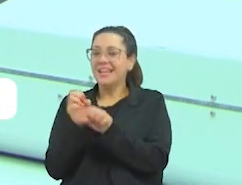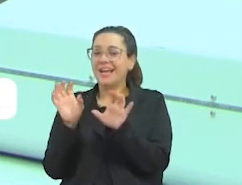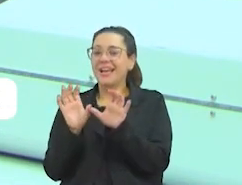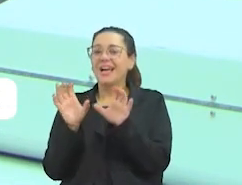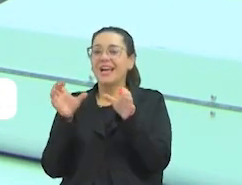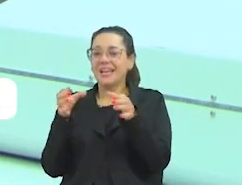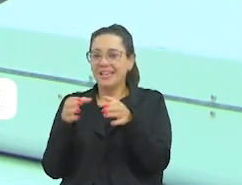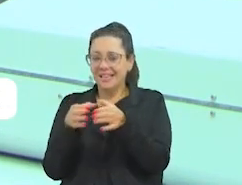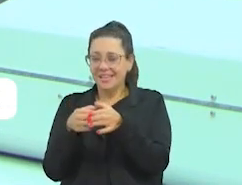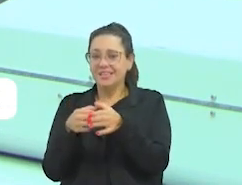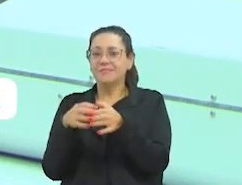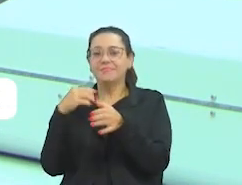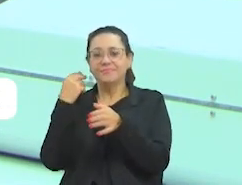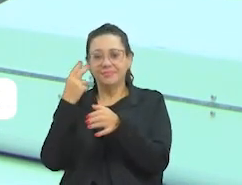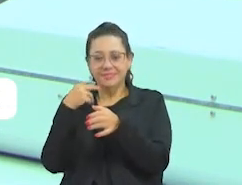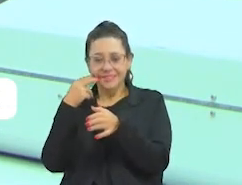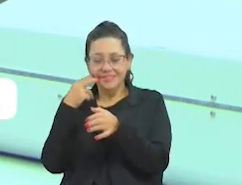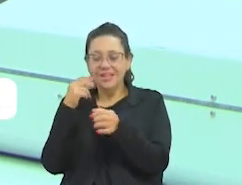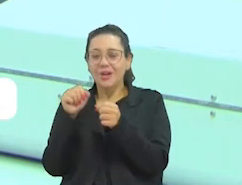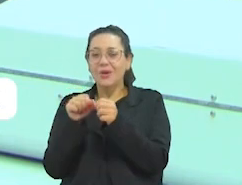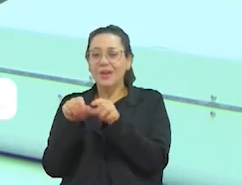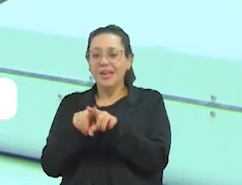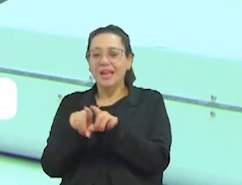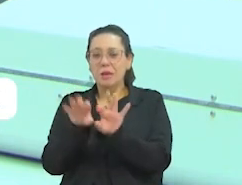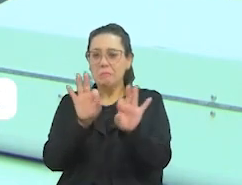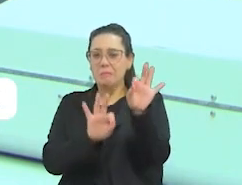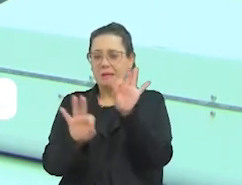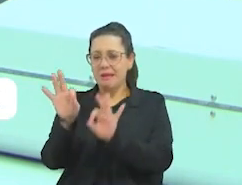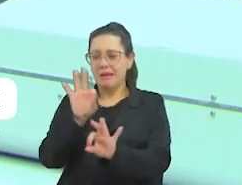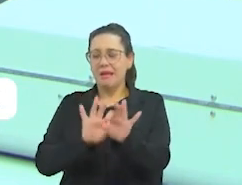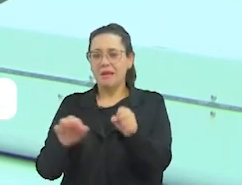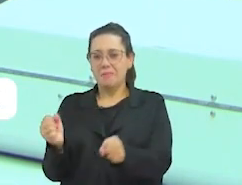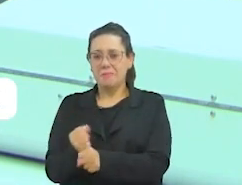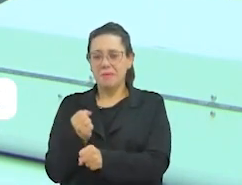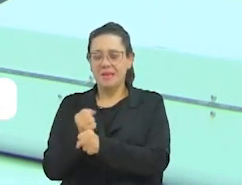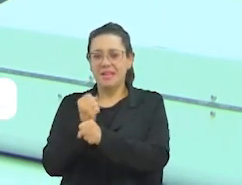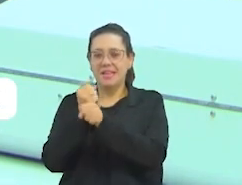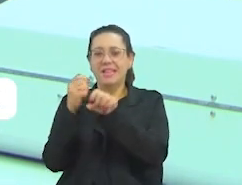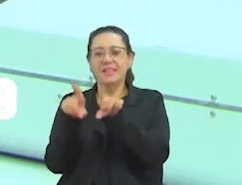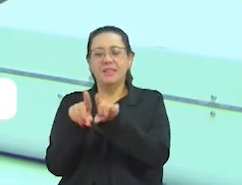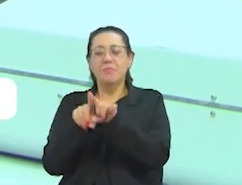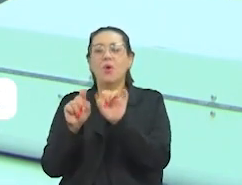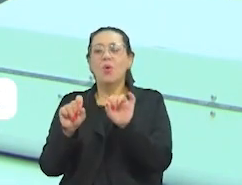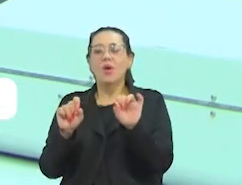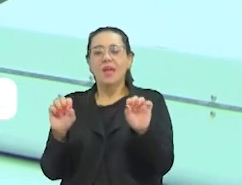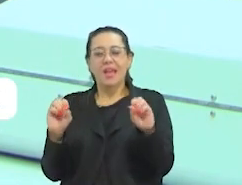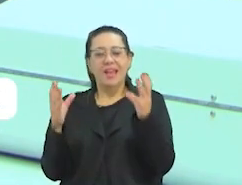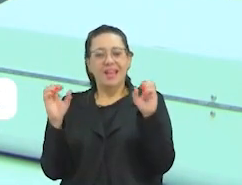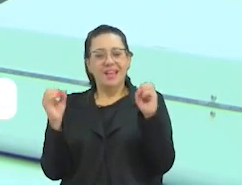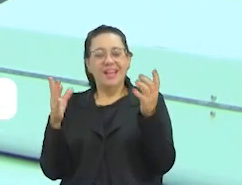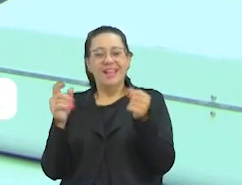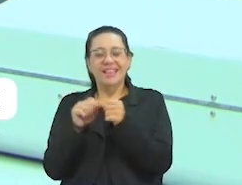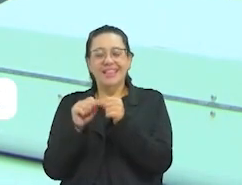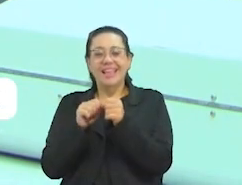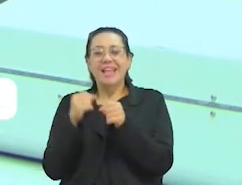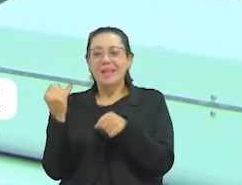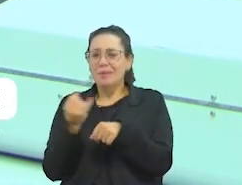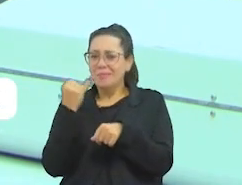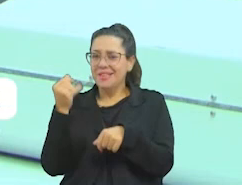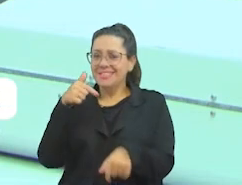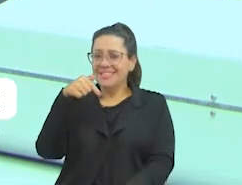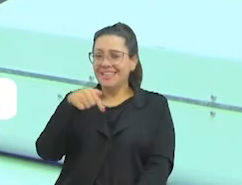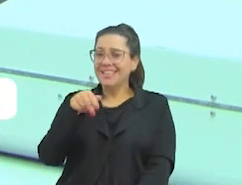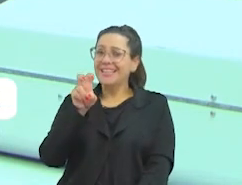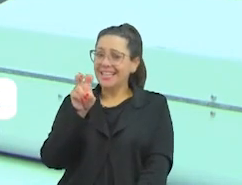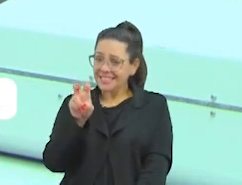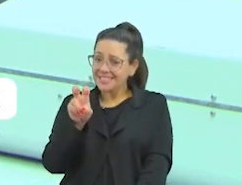obra de revitalização no prédio. Quais são os outros projetos também para comemorar esse aniversário? A gente sabe o quanto é